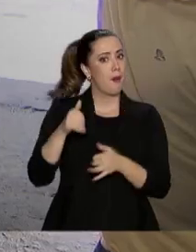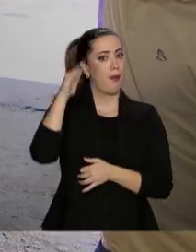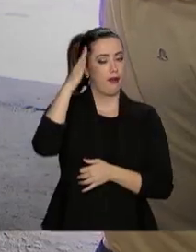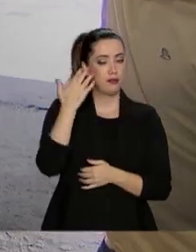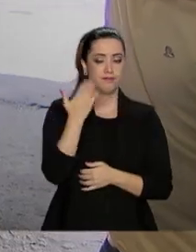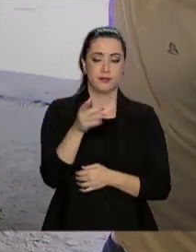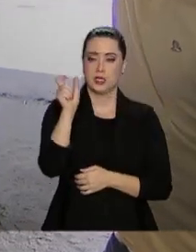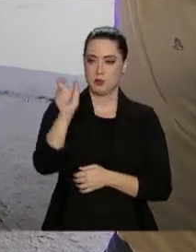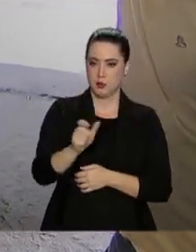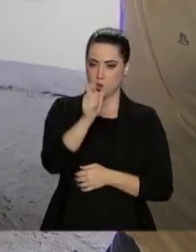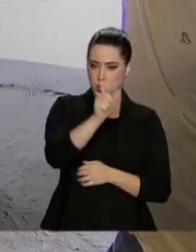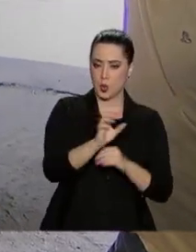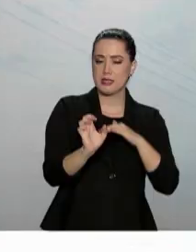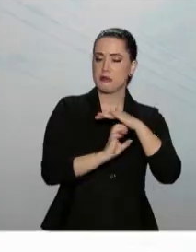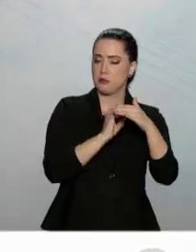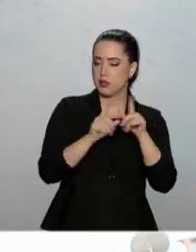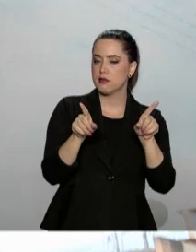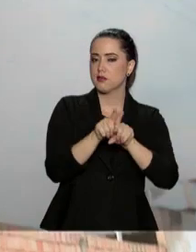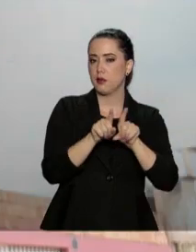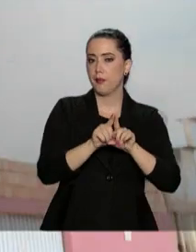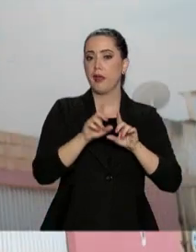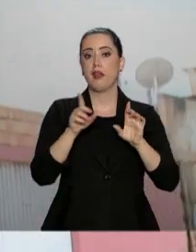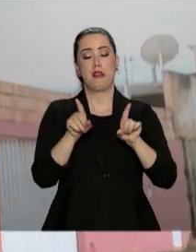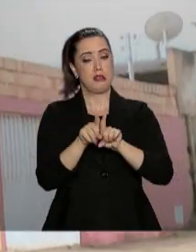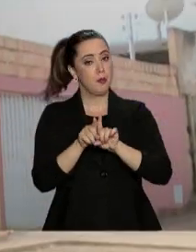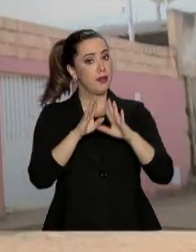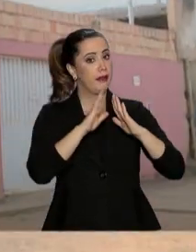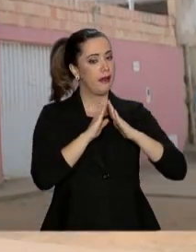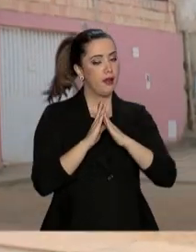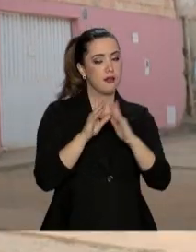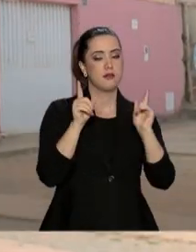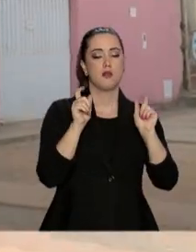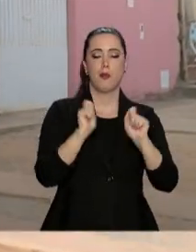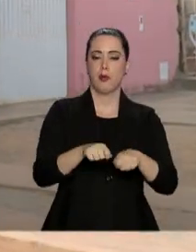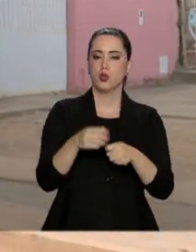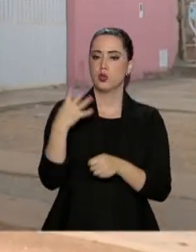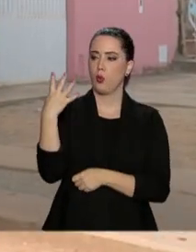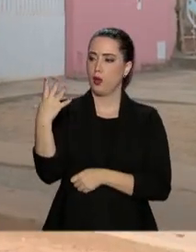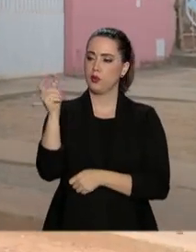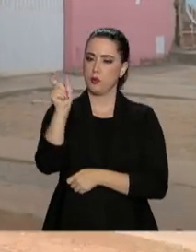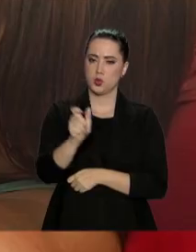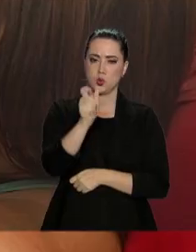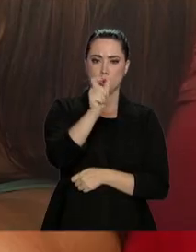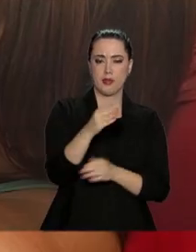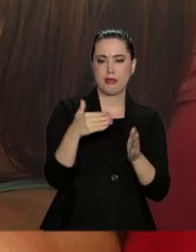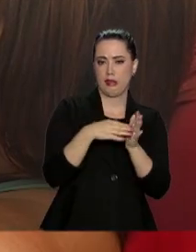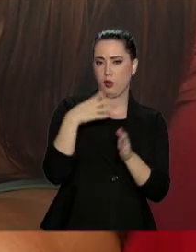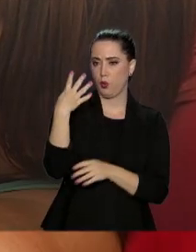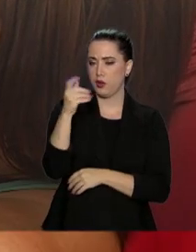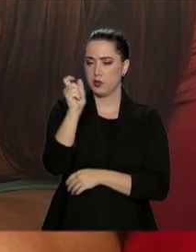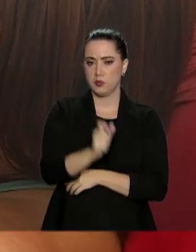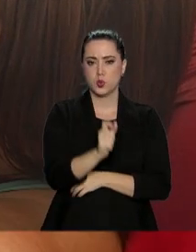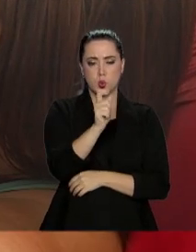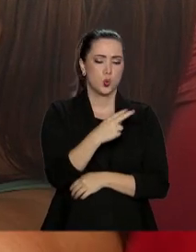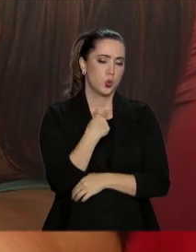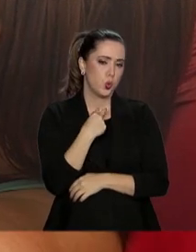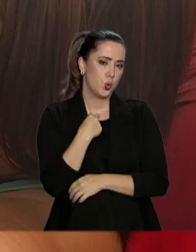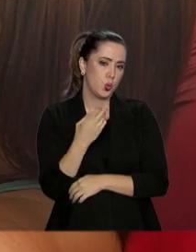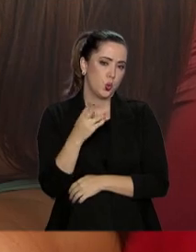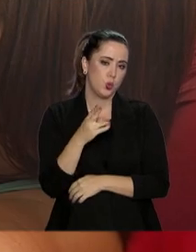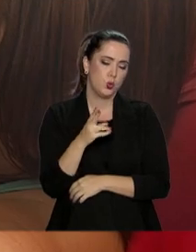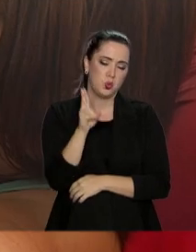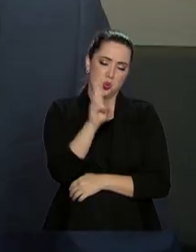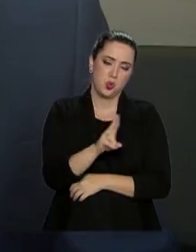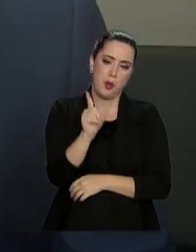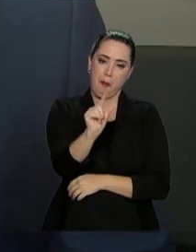podem se beneficiar da tarifa branca. Residências também. Famílias de até 4 pessoas que não costumam usar muito a energia à noite